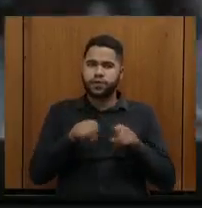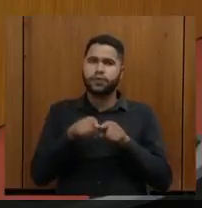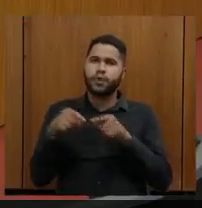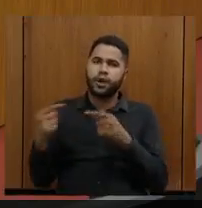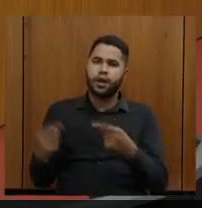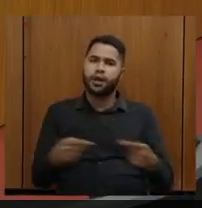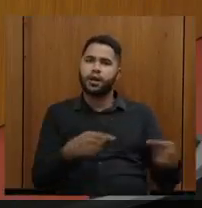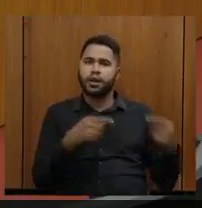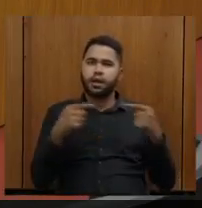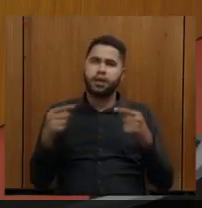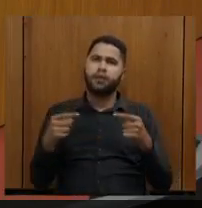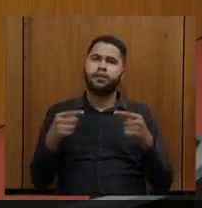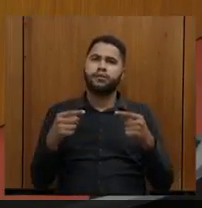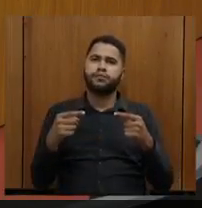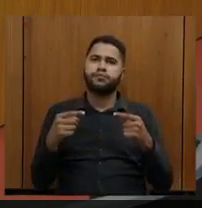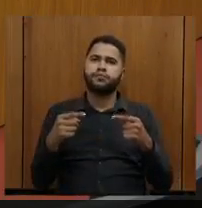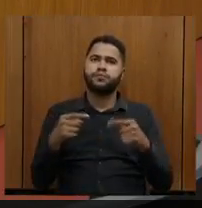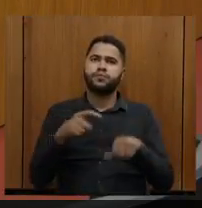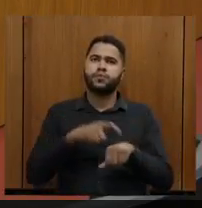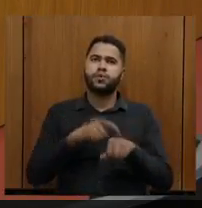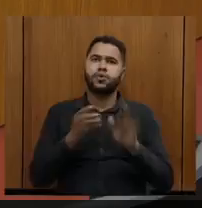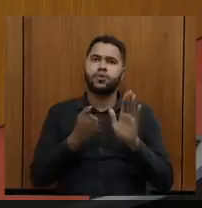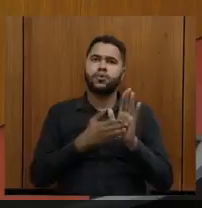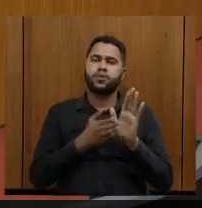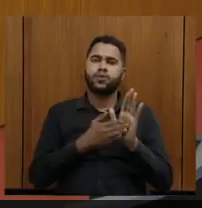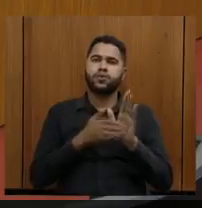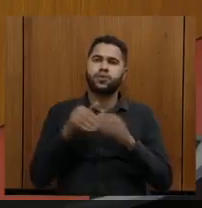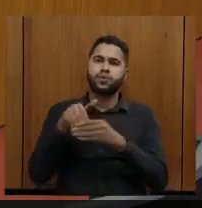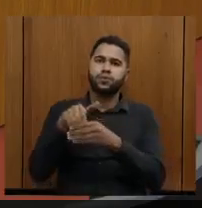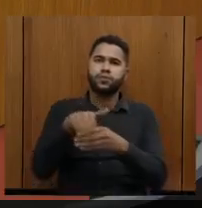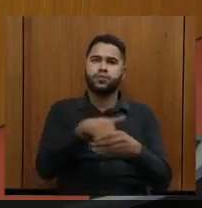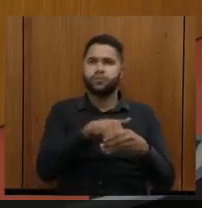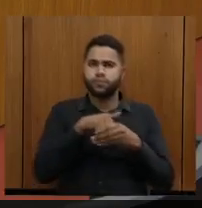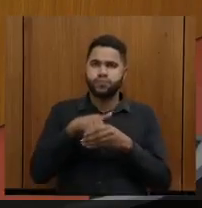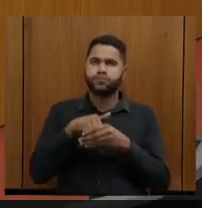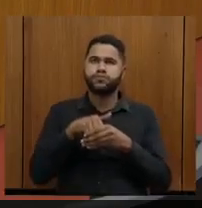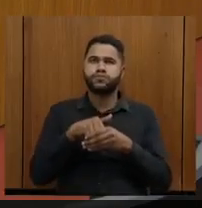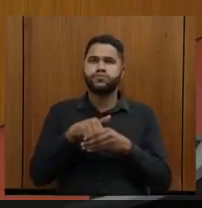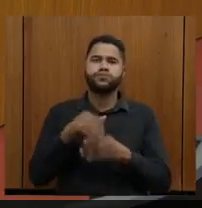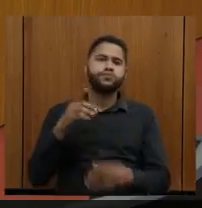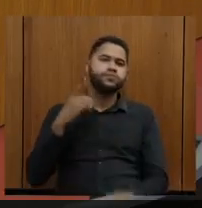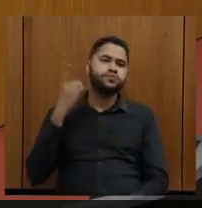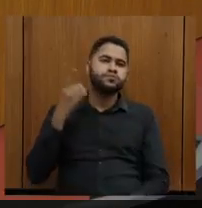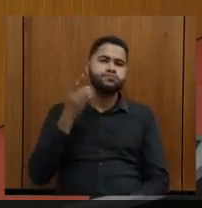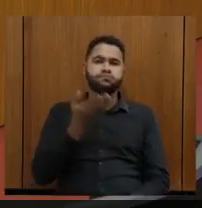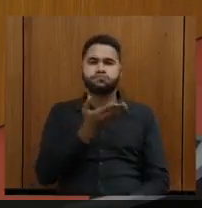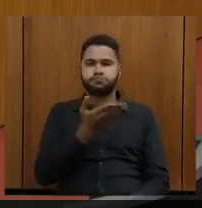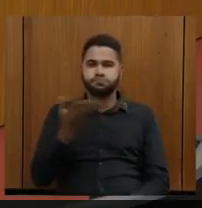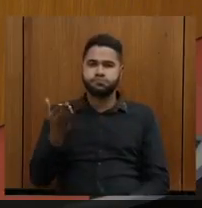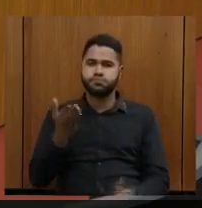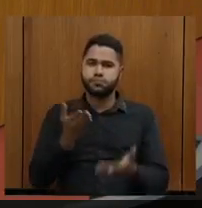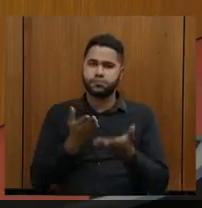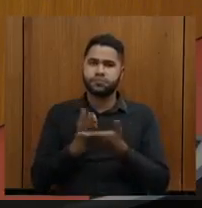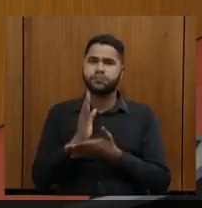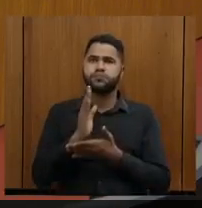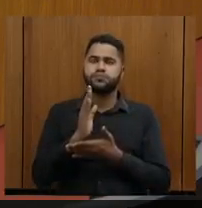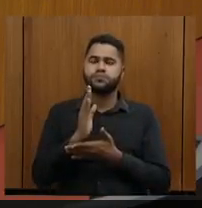requerimento ora proposto. Em votação, deputados que aprovam,